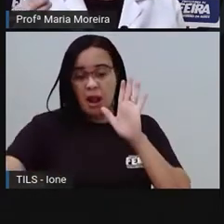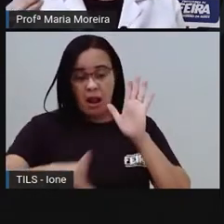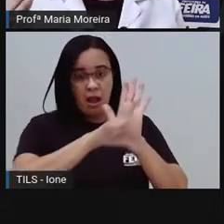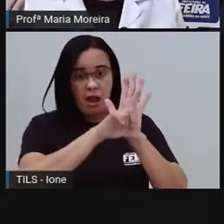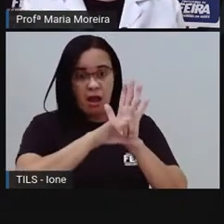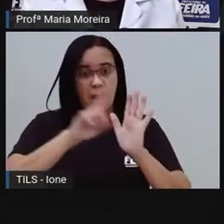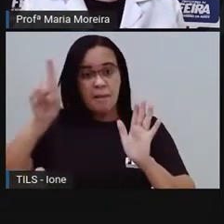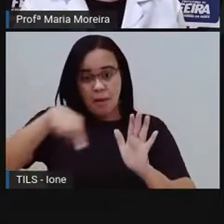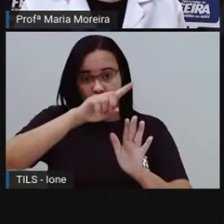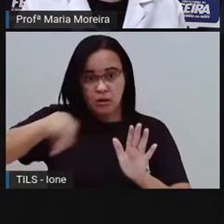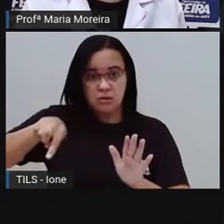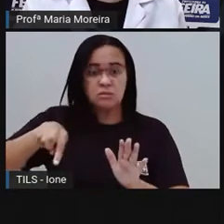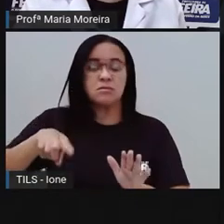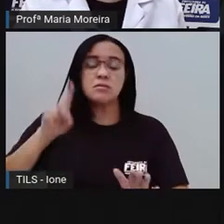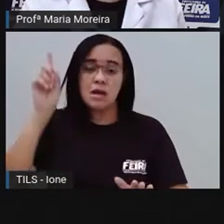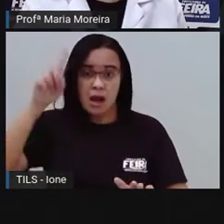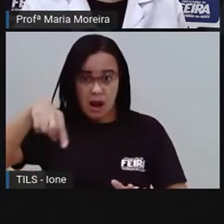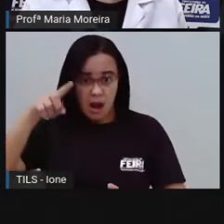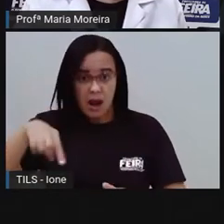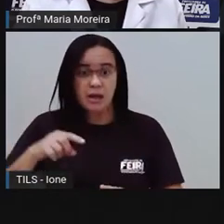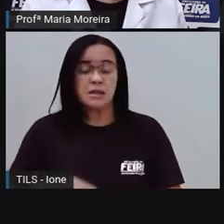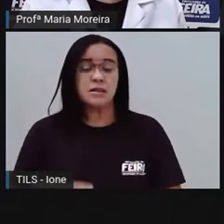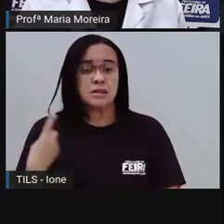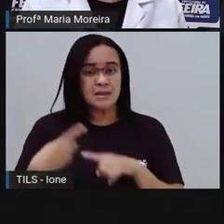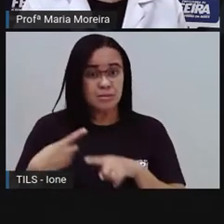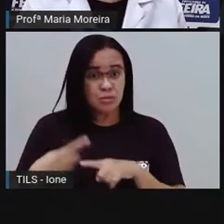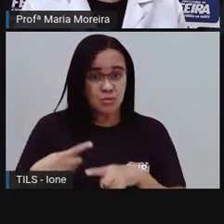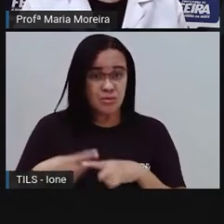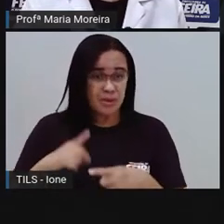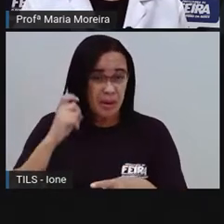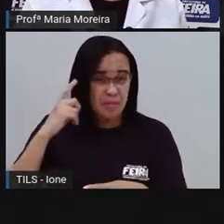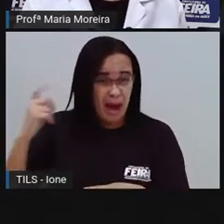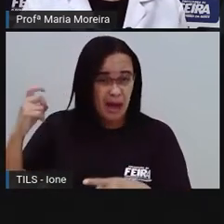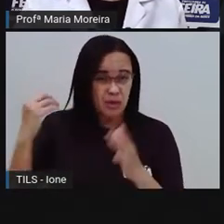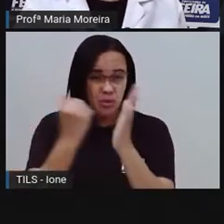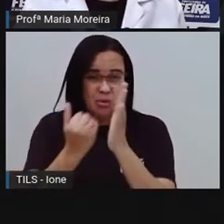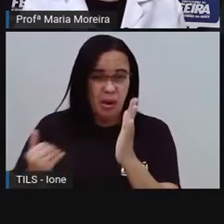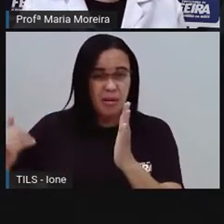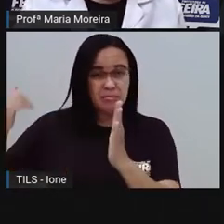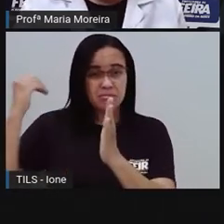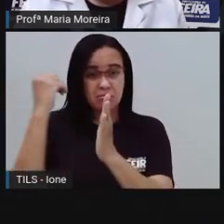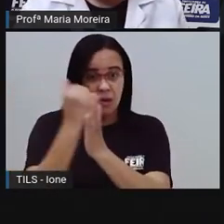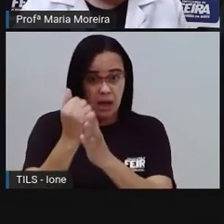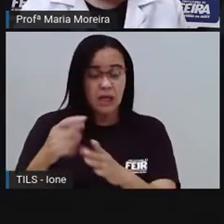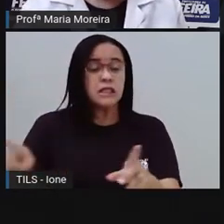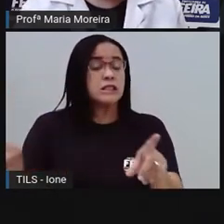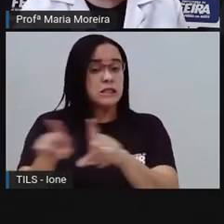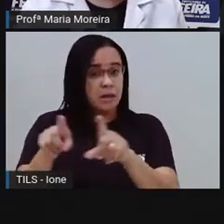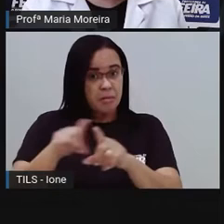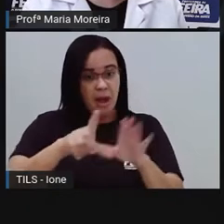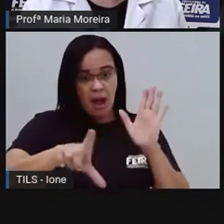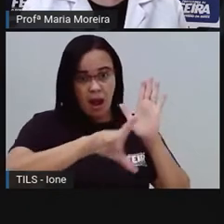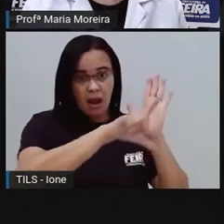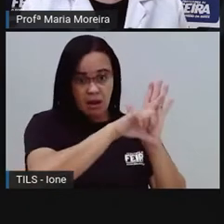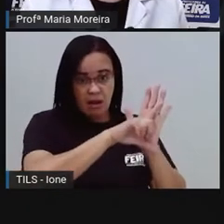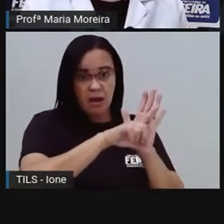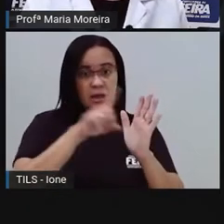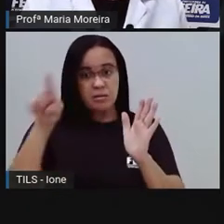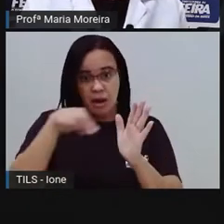Além de aumentar consideravelmente o ruído do veículo, é uma infração de trânsito, tá?